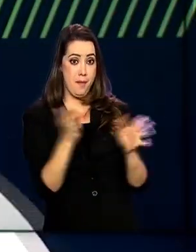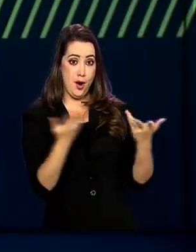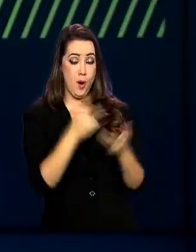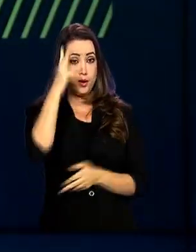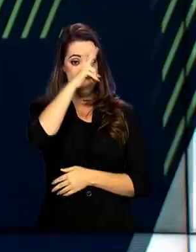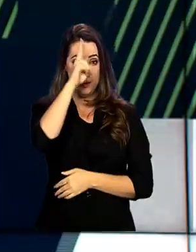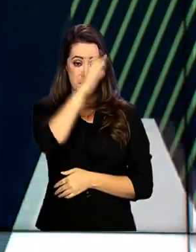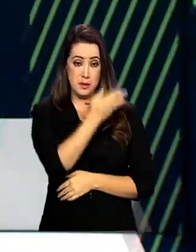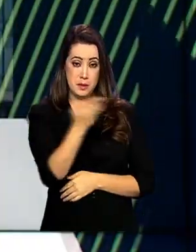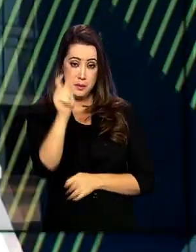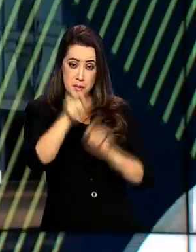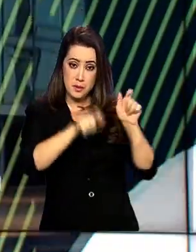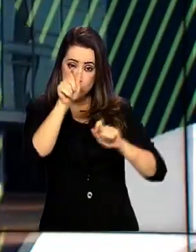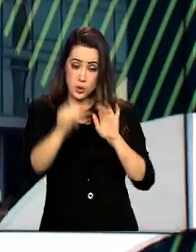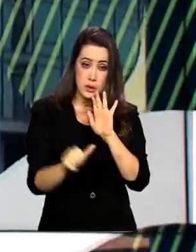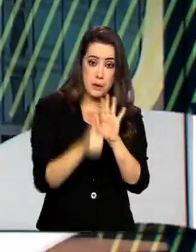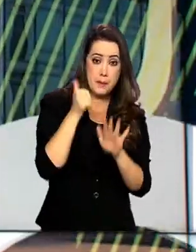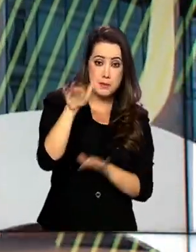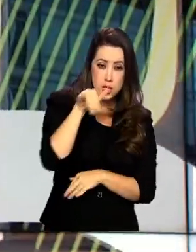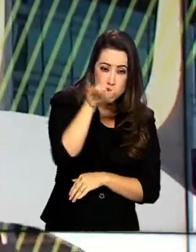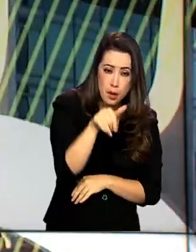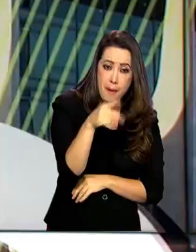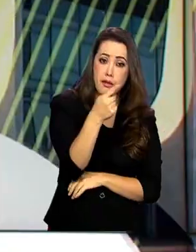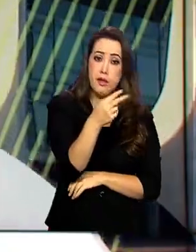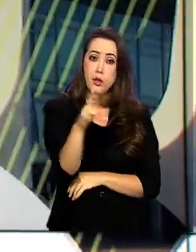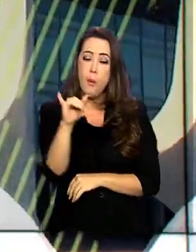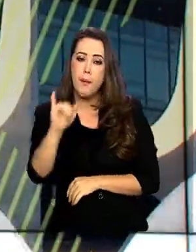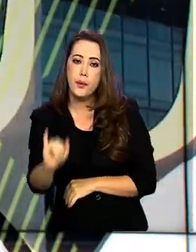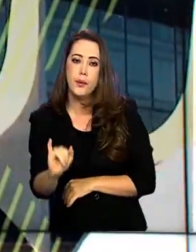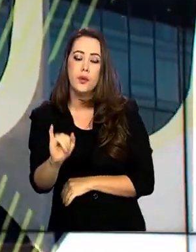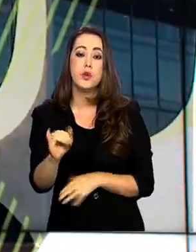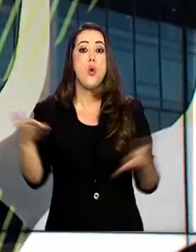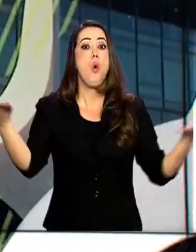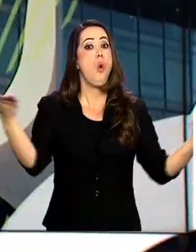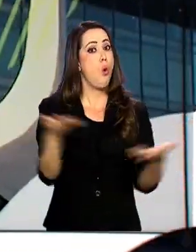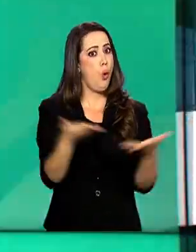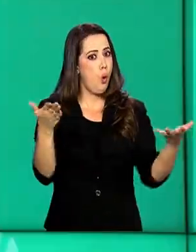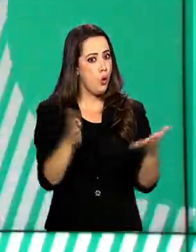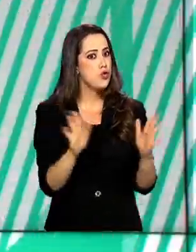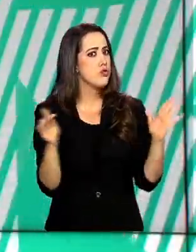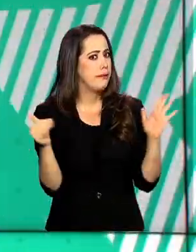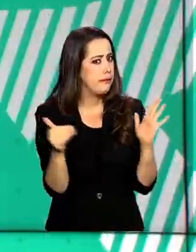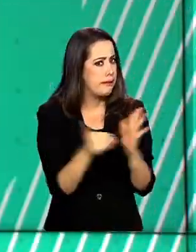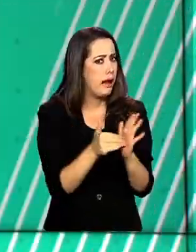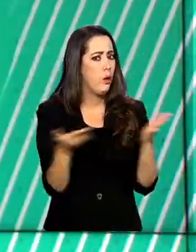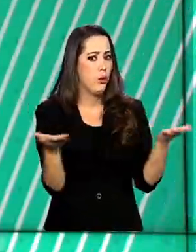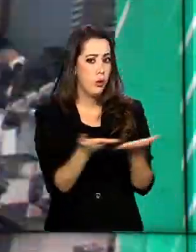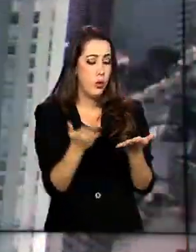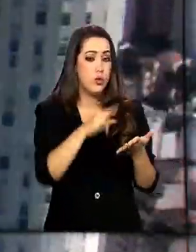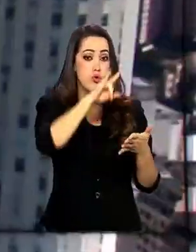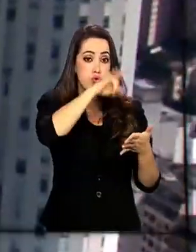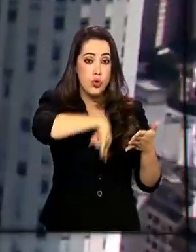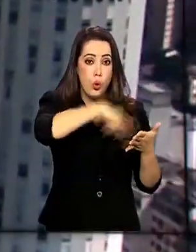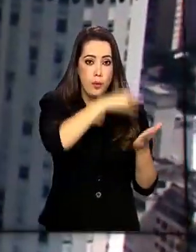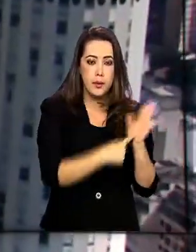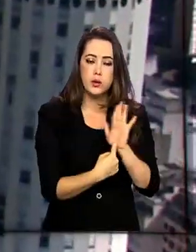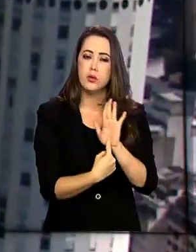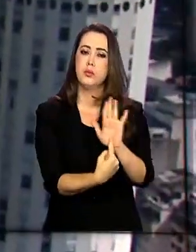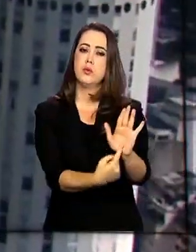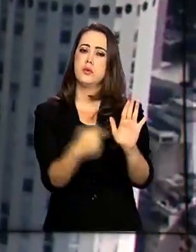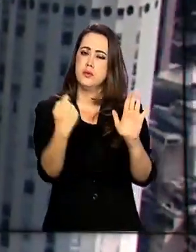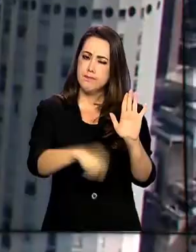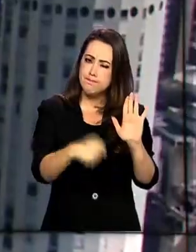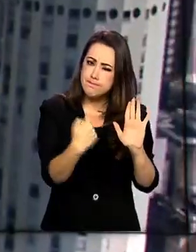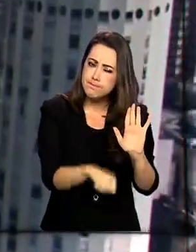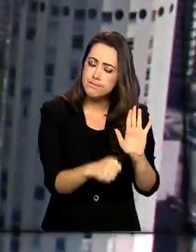candidatos pré-selecionados na primeira chamada do ProUni. Termina hoje o prazo para apresentar os documentos que comprovam as